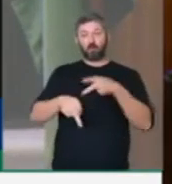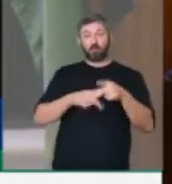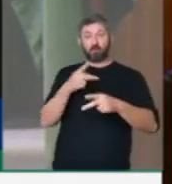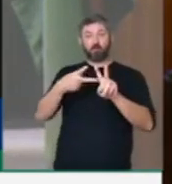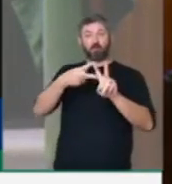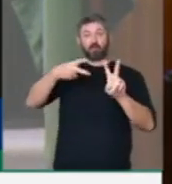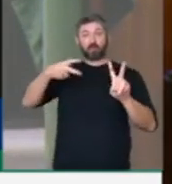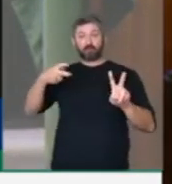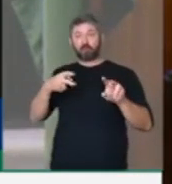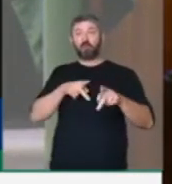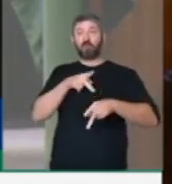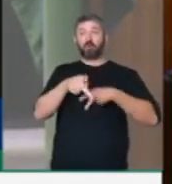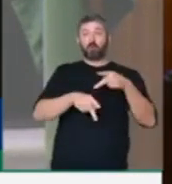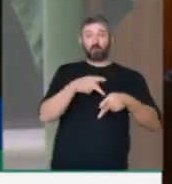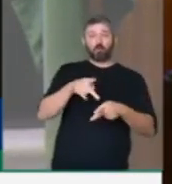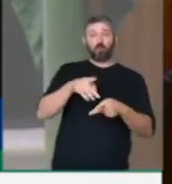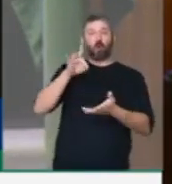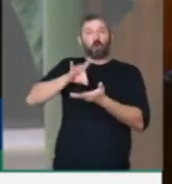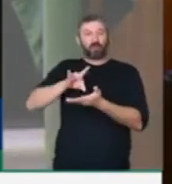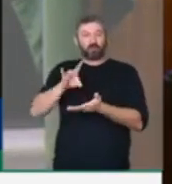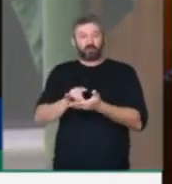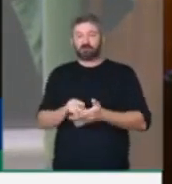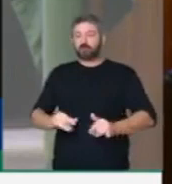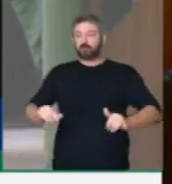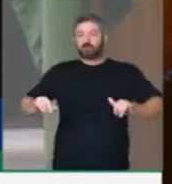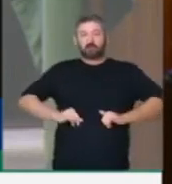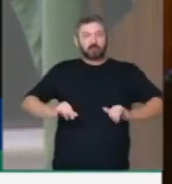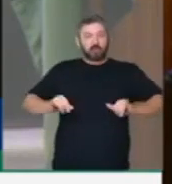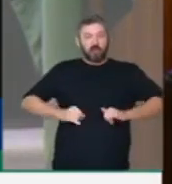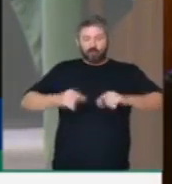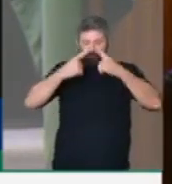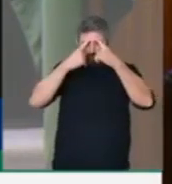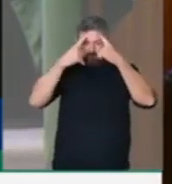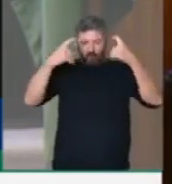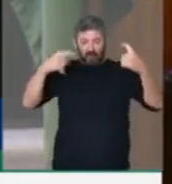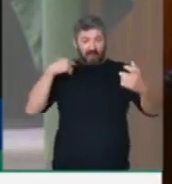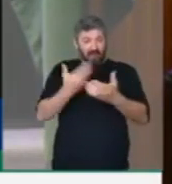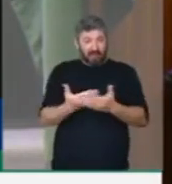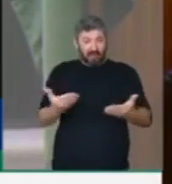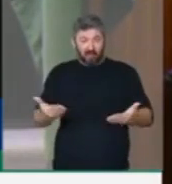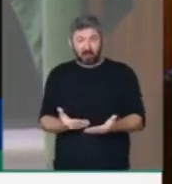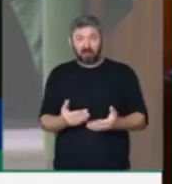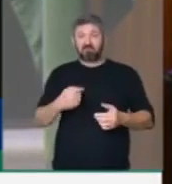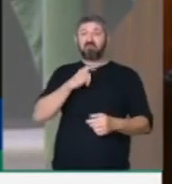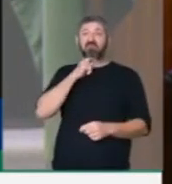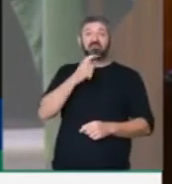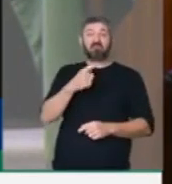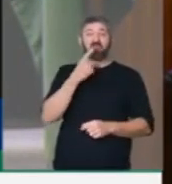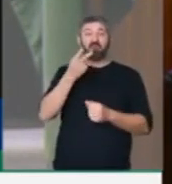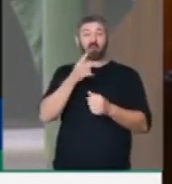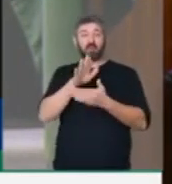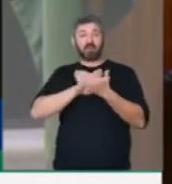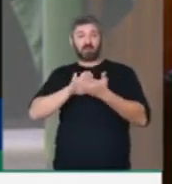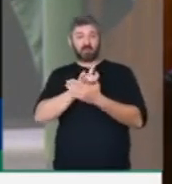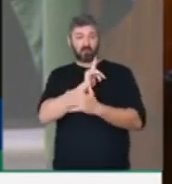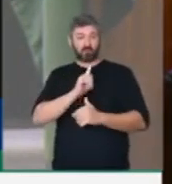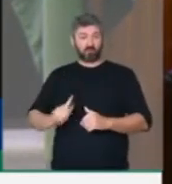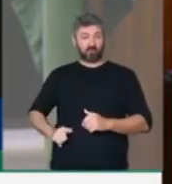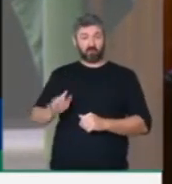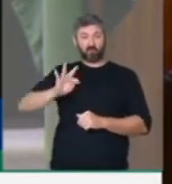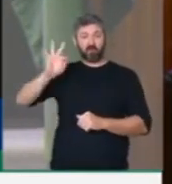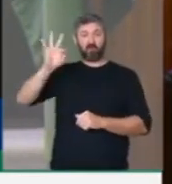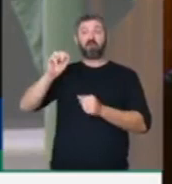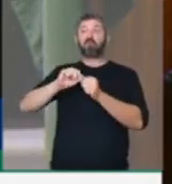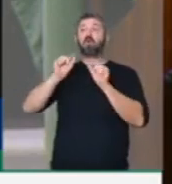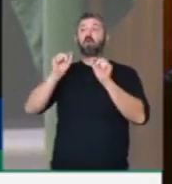e a nossa população originária sofrendo violência. Até agora eu não vi nenhuma ação do governo federal em relação